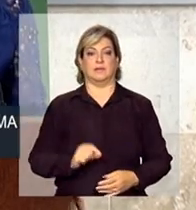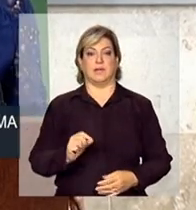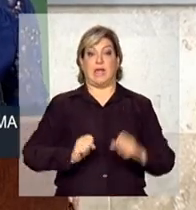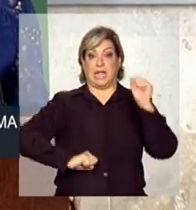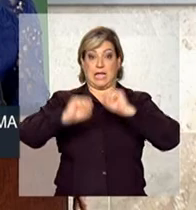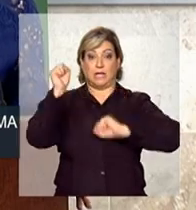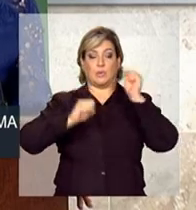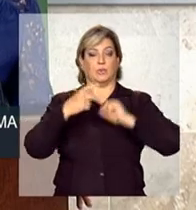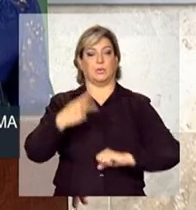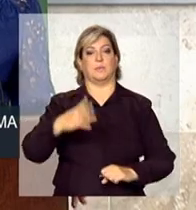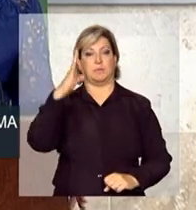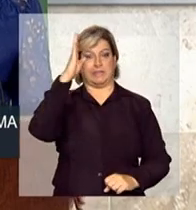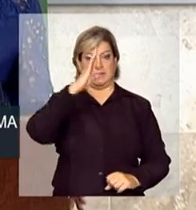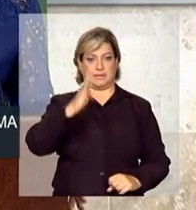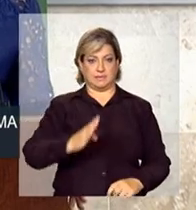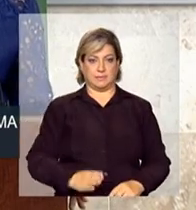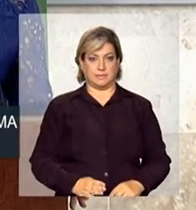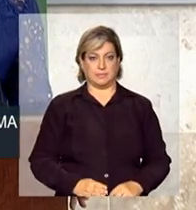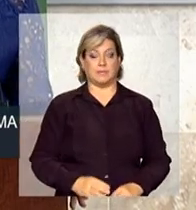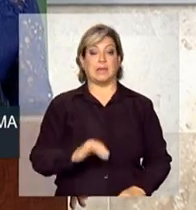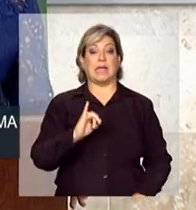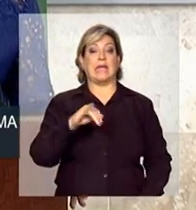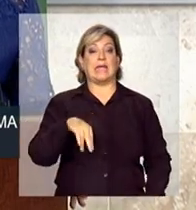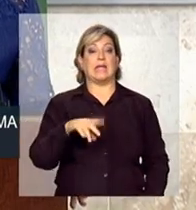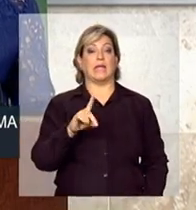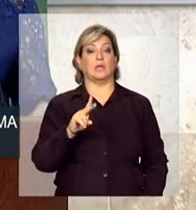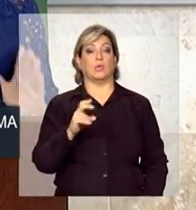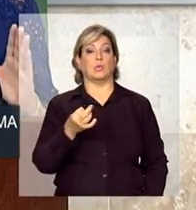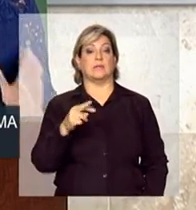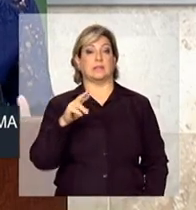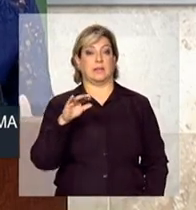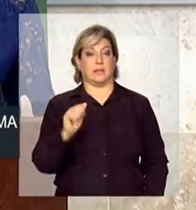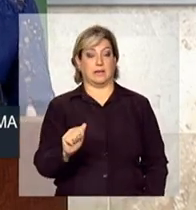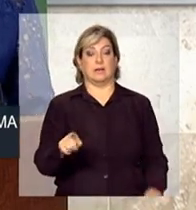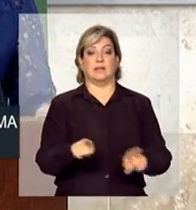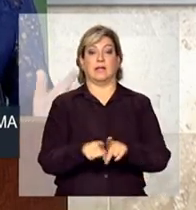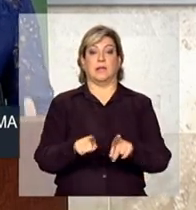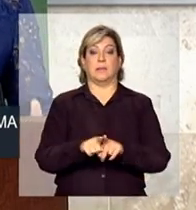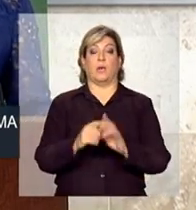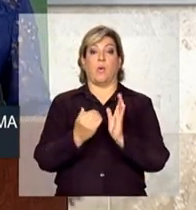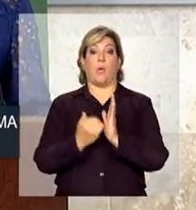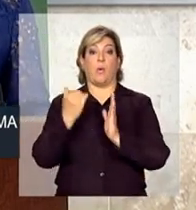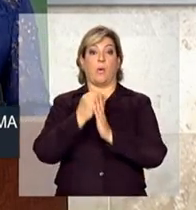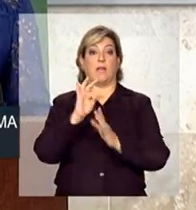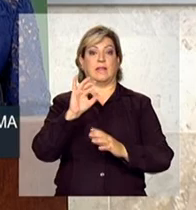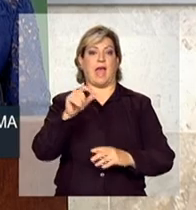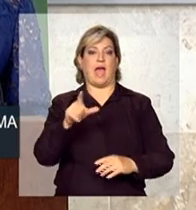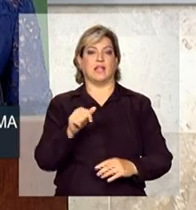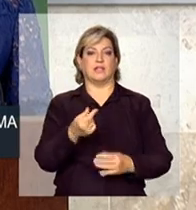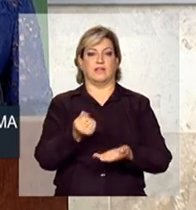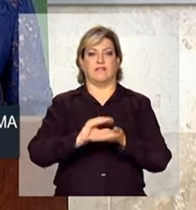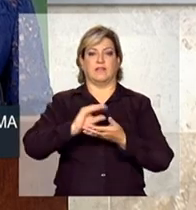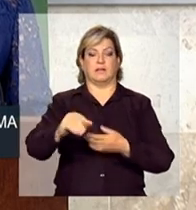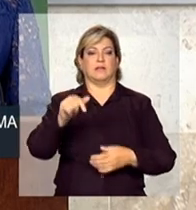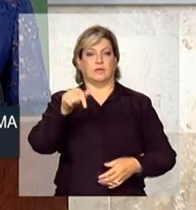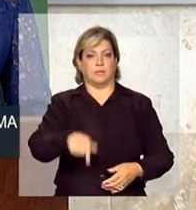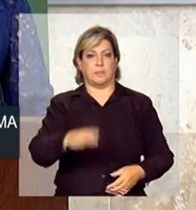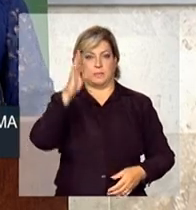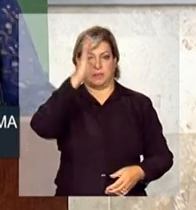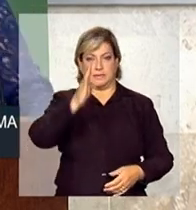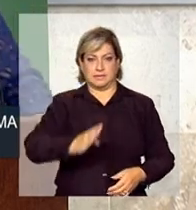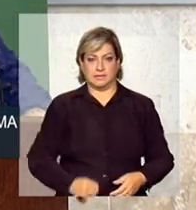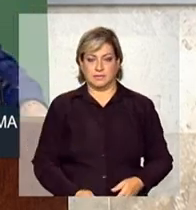indústria no Brasil, nós estamos comprometidos com o aumento da taxa de investimento em nosso país